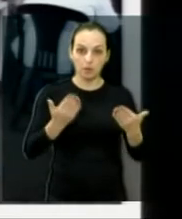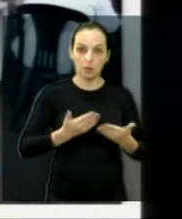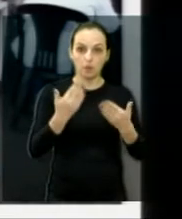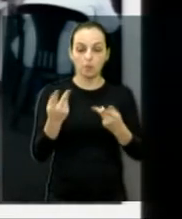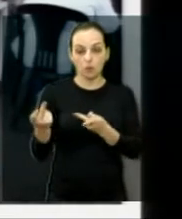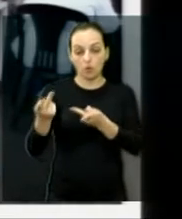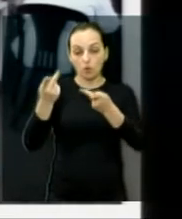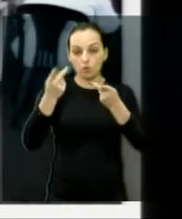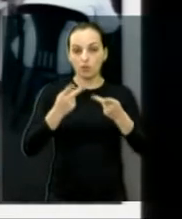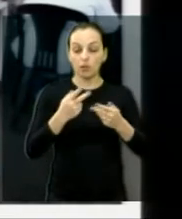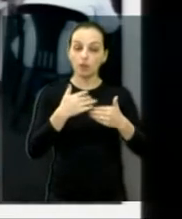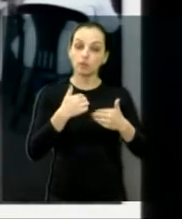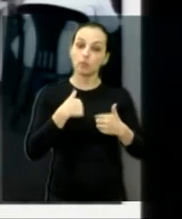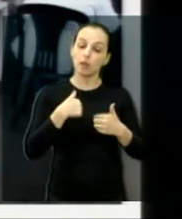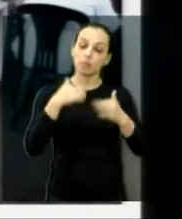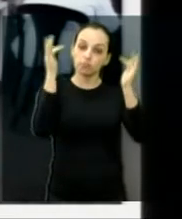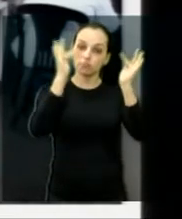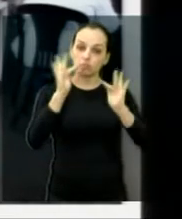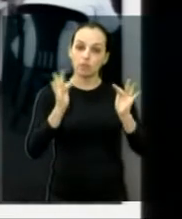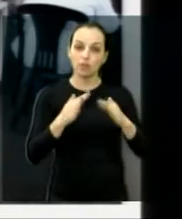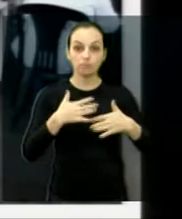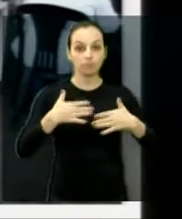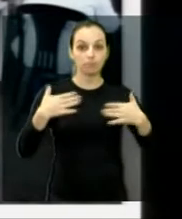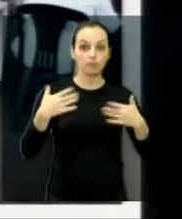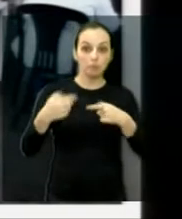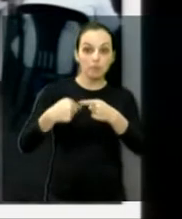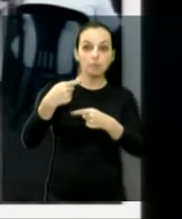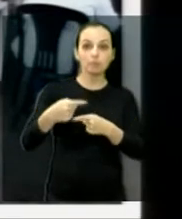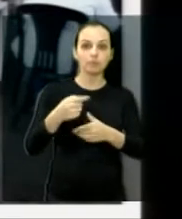vereador Toninho do Mel. Fiquei muito contente. Pode passar mais foto.